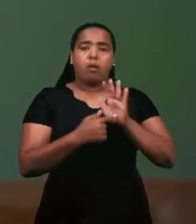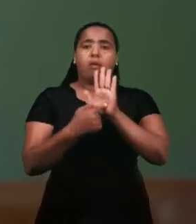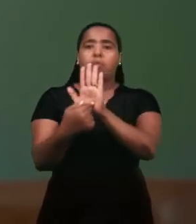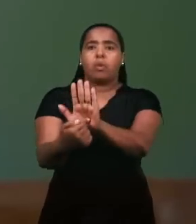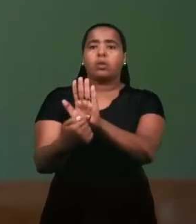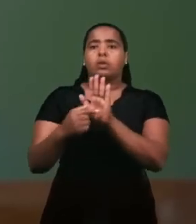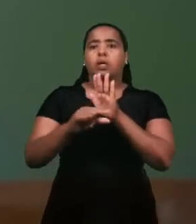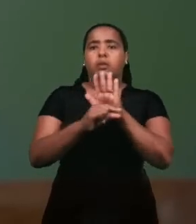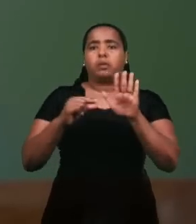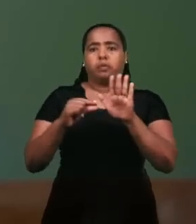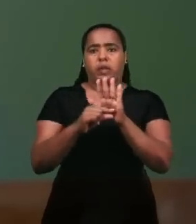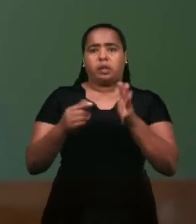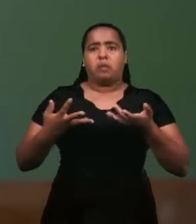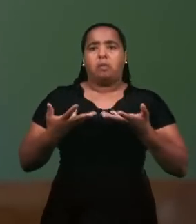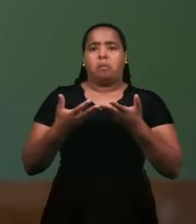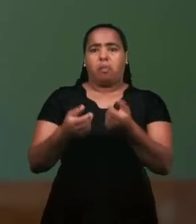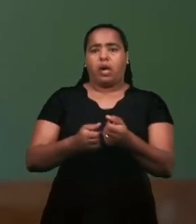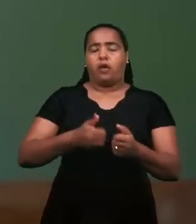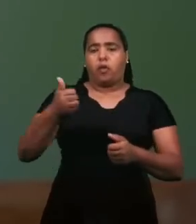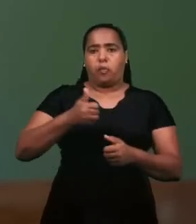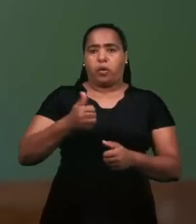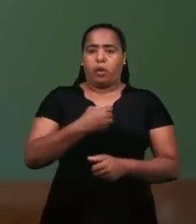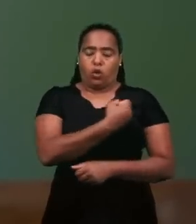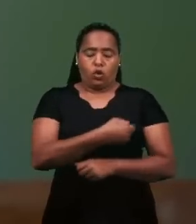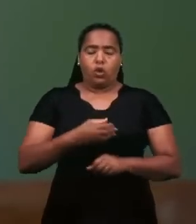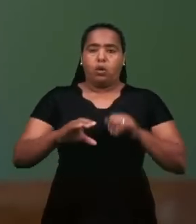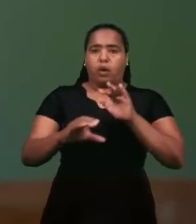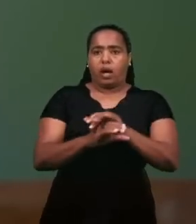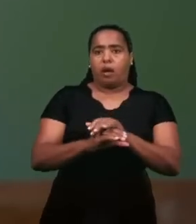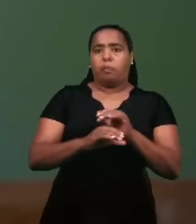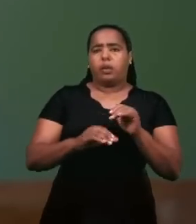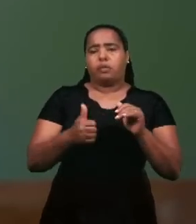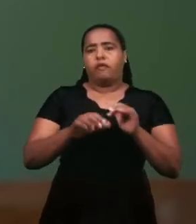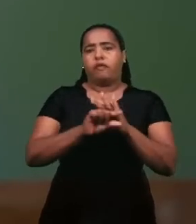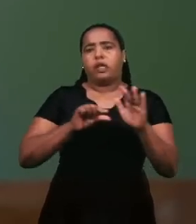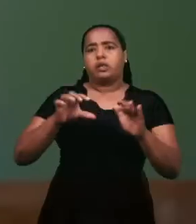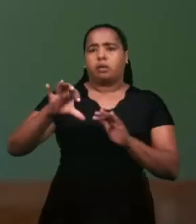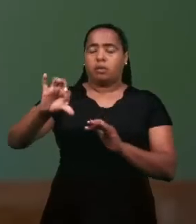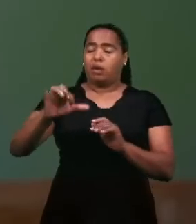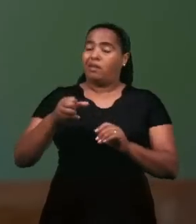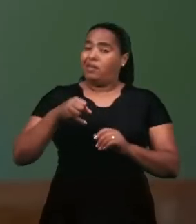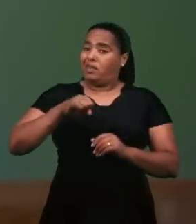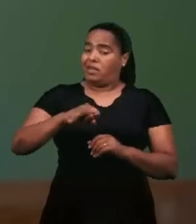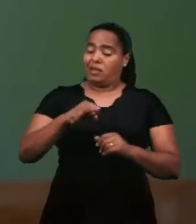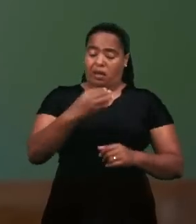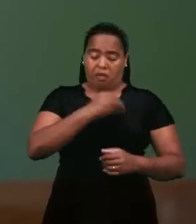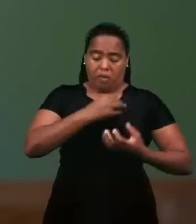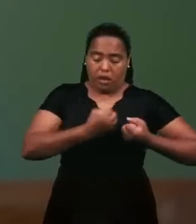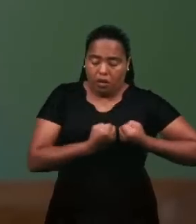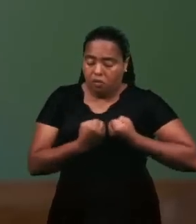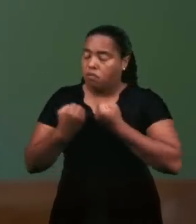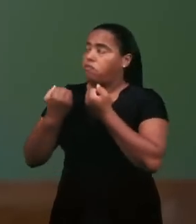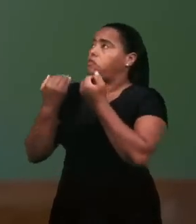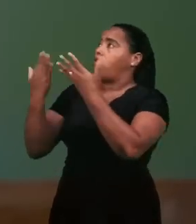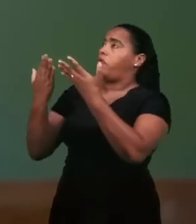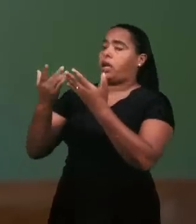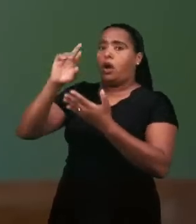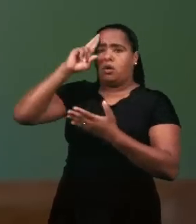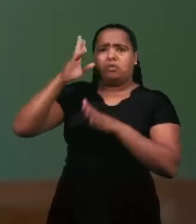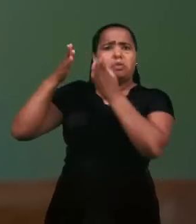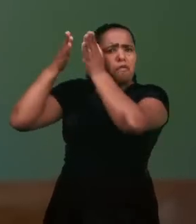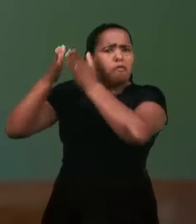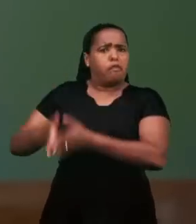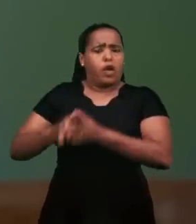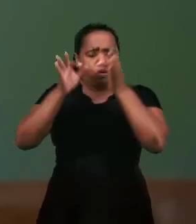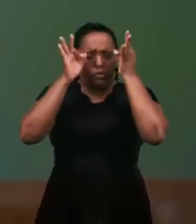maravilhoso de 1 João, capítulo 1, verso 9. Se confessarmos nossos pecados, ele é fiel e justo para nos perdoar os pecados